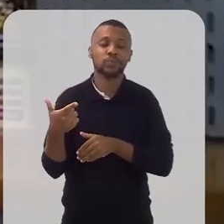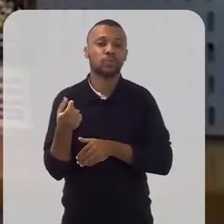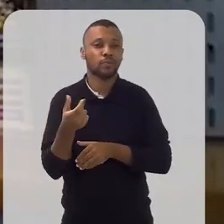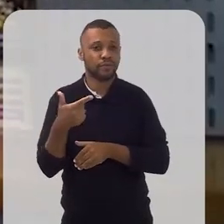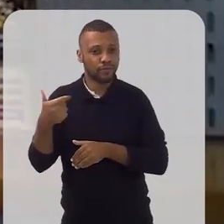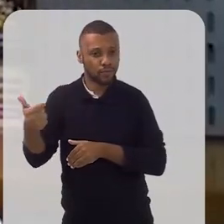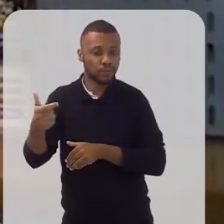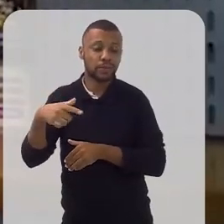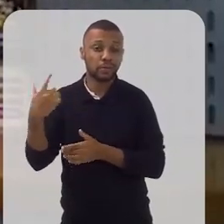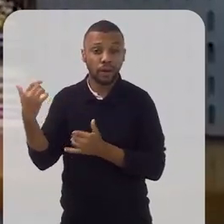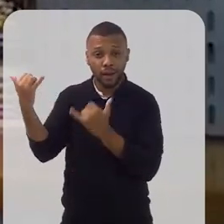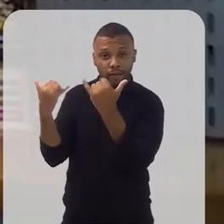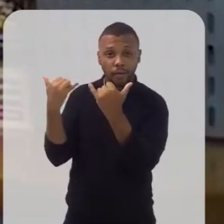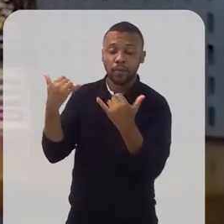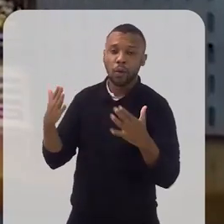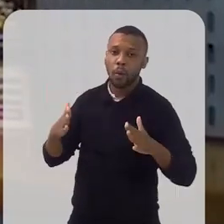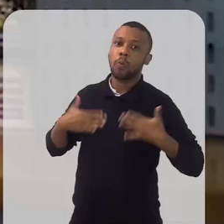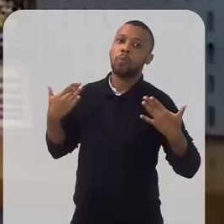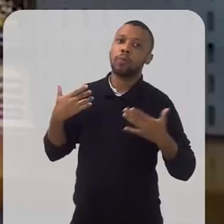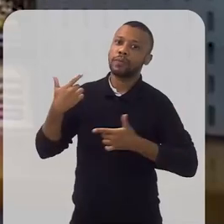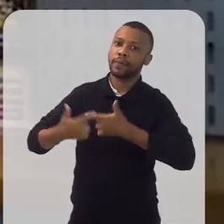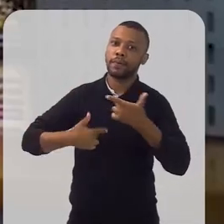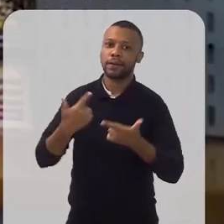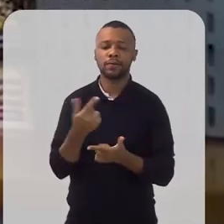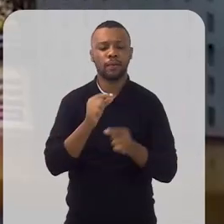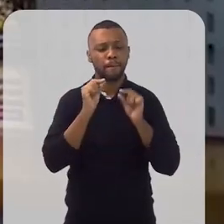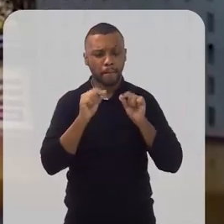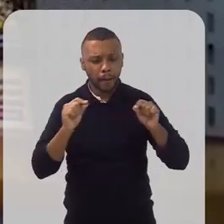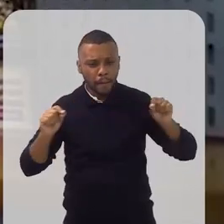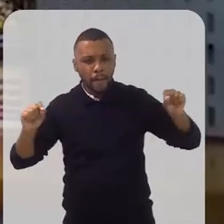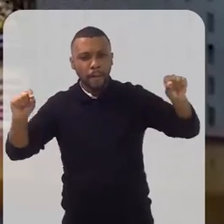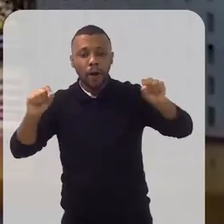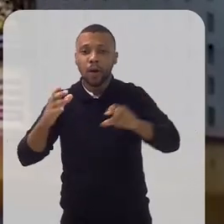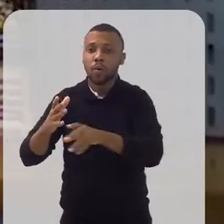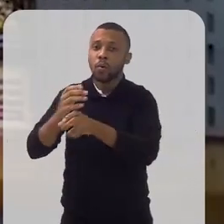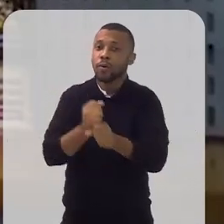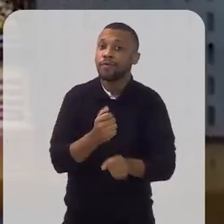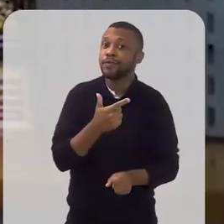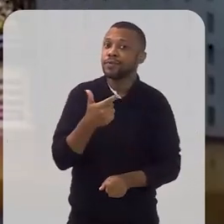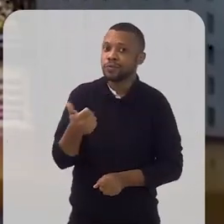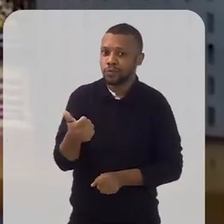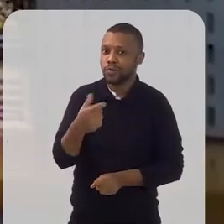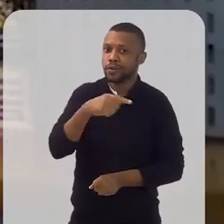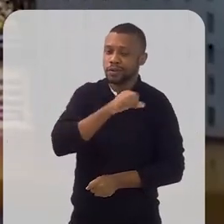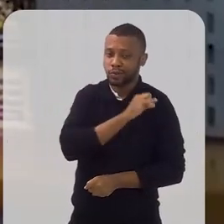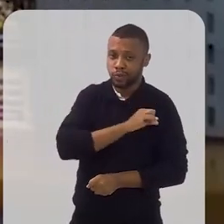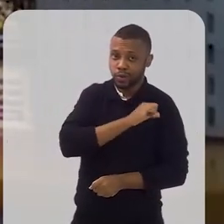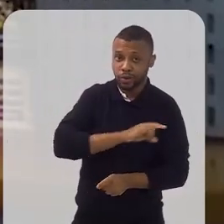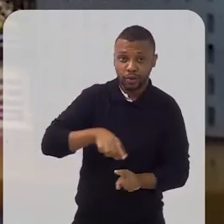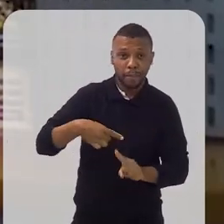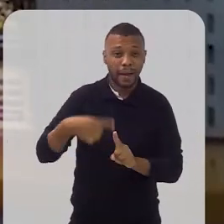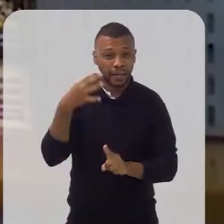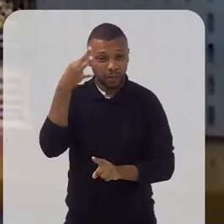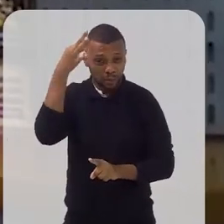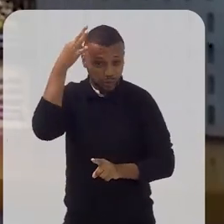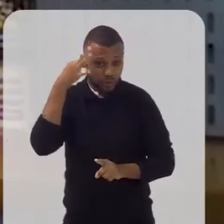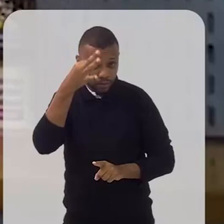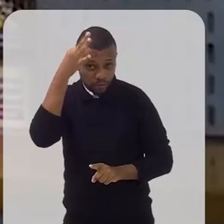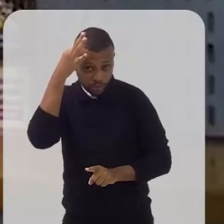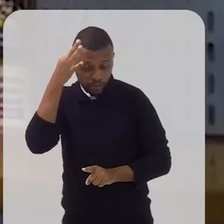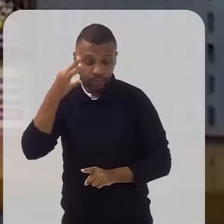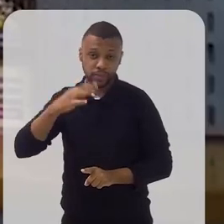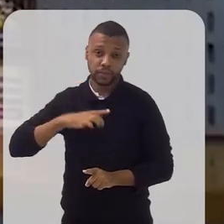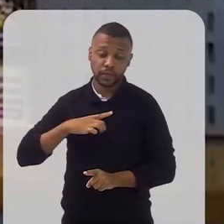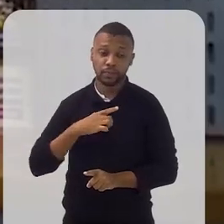E assim, são dados surpreendentes. Atuamos em 21 quilombos aqui do Rio de Janeiro e do Espírito Santo, sendo 18 quilombos aqui no Rio.